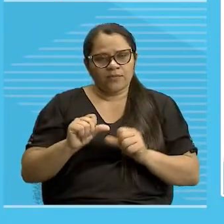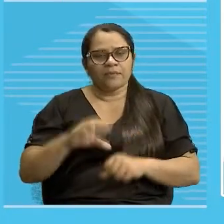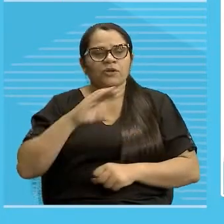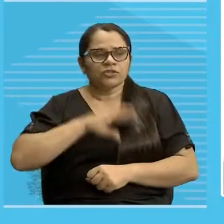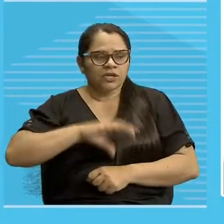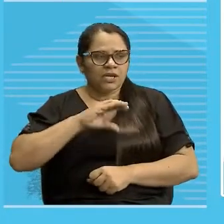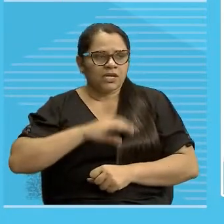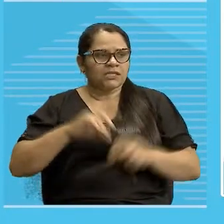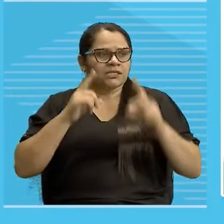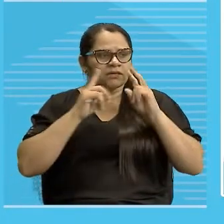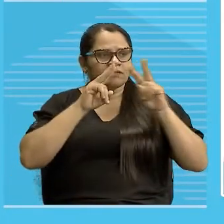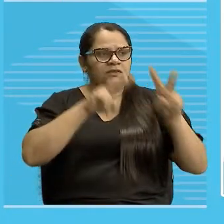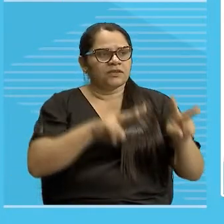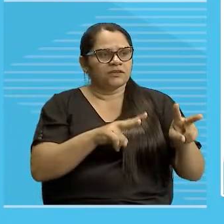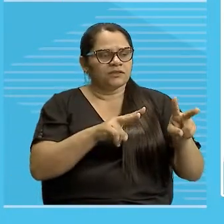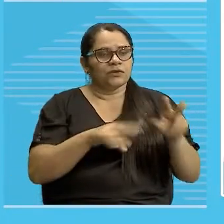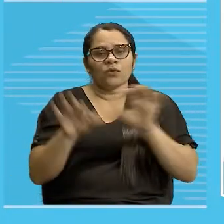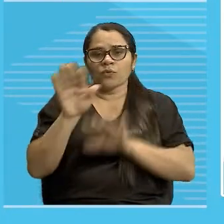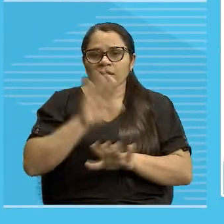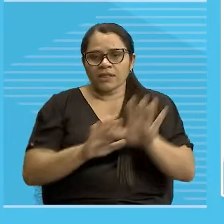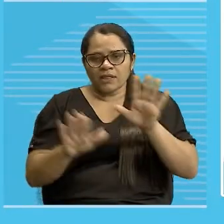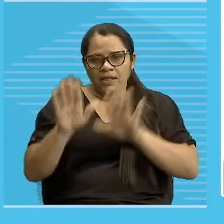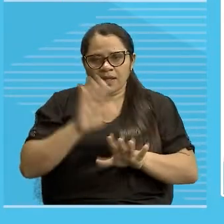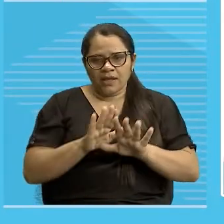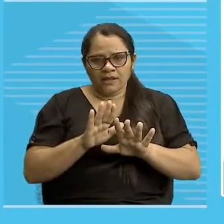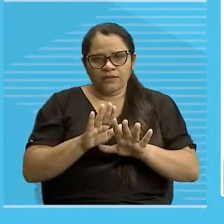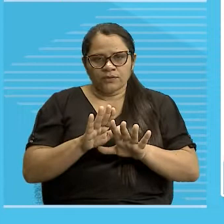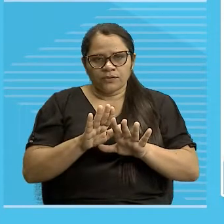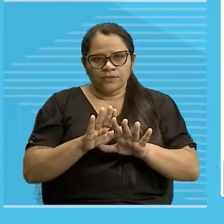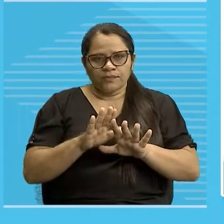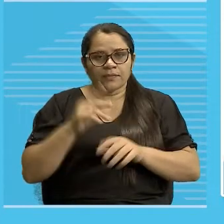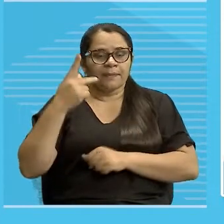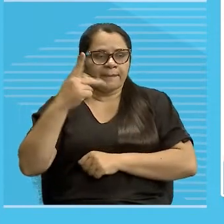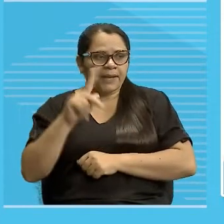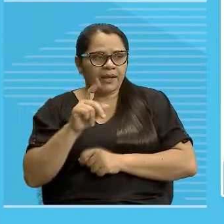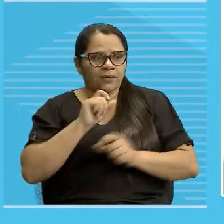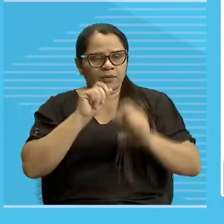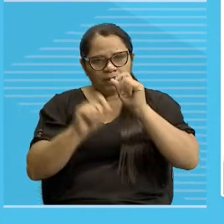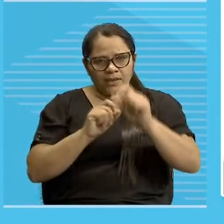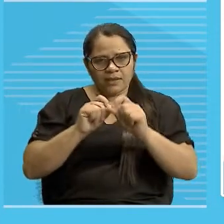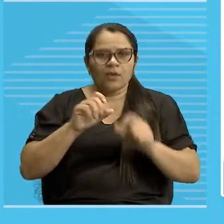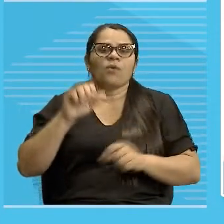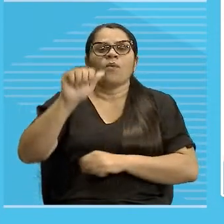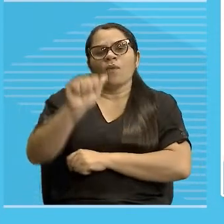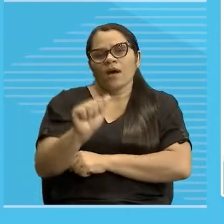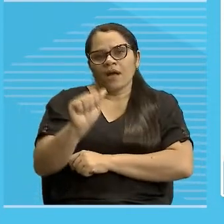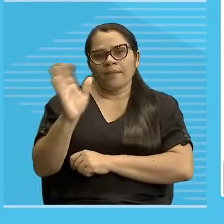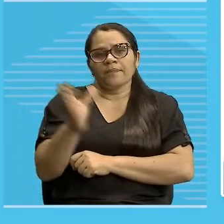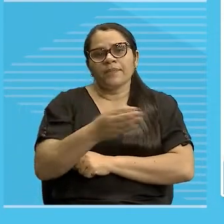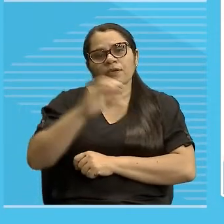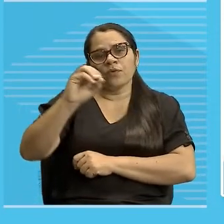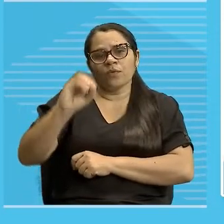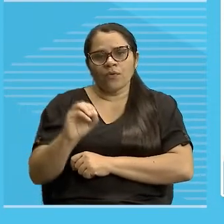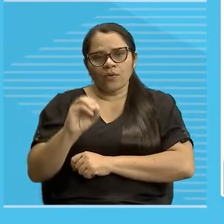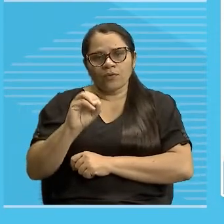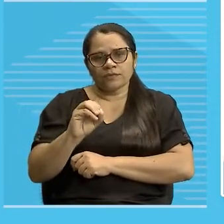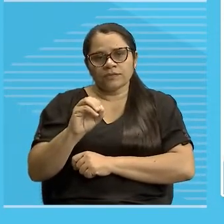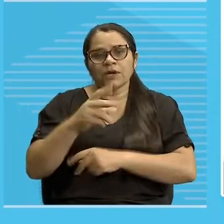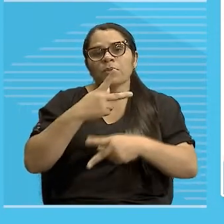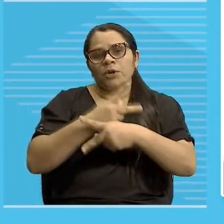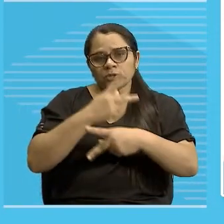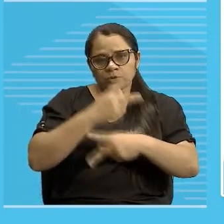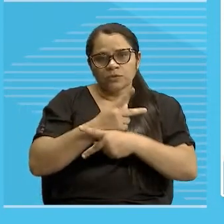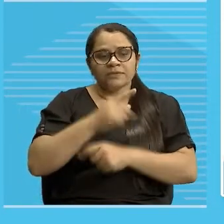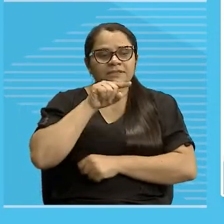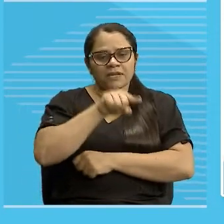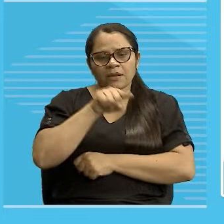Ó. Cuidado para a situação em que A e O vão ser pronomes demonstrativos, tá? Isso é